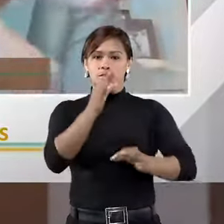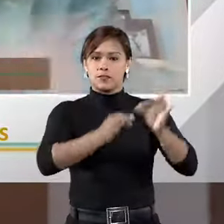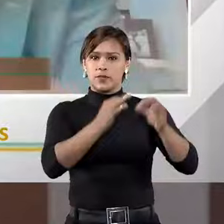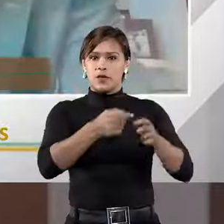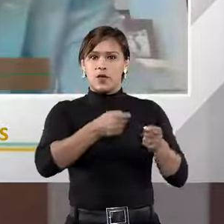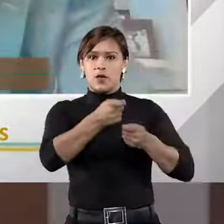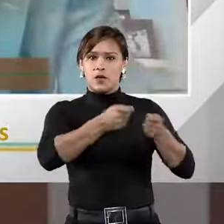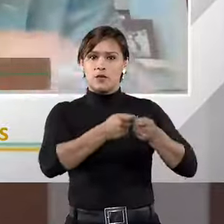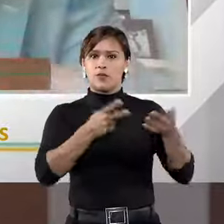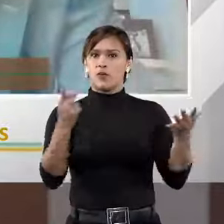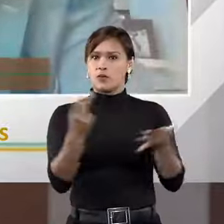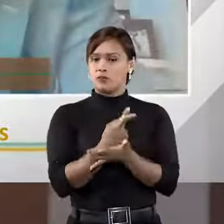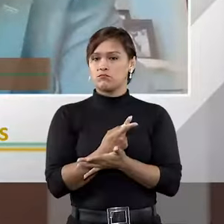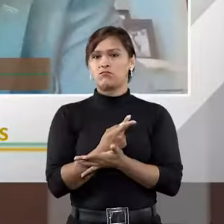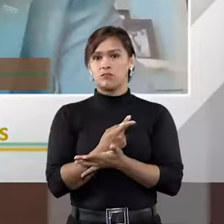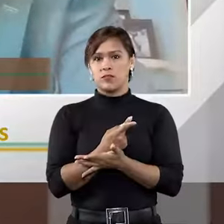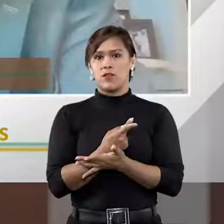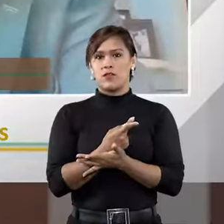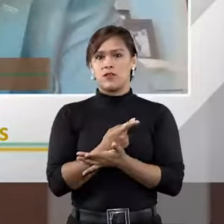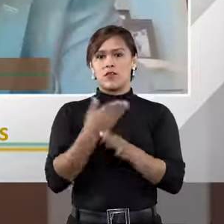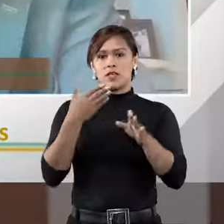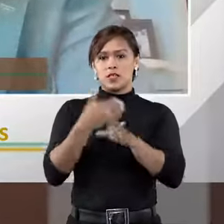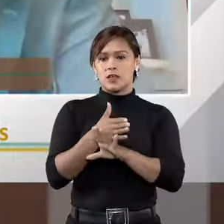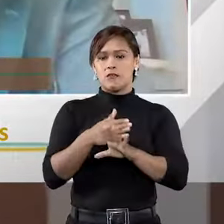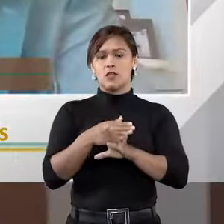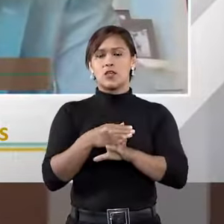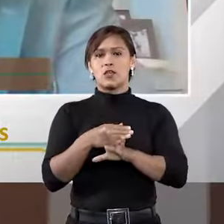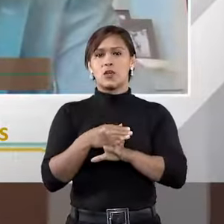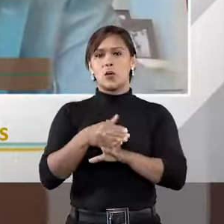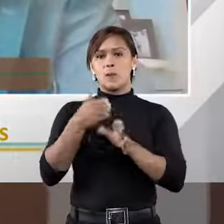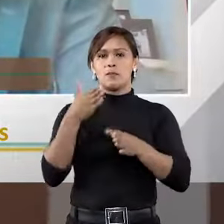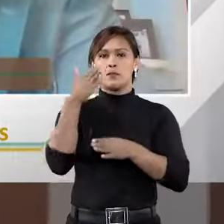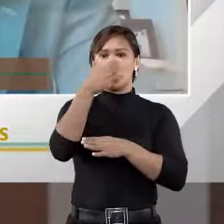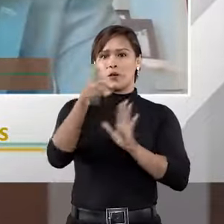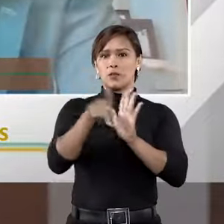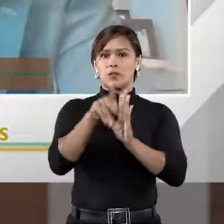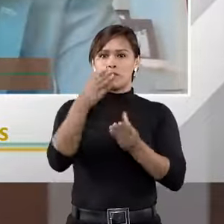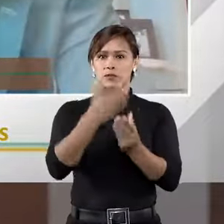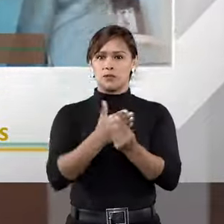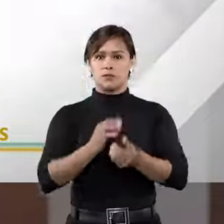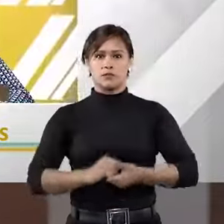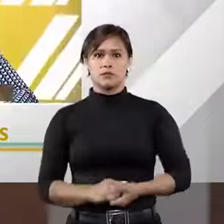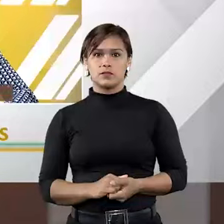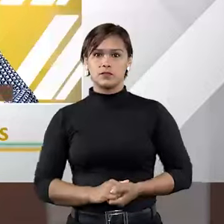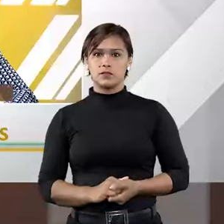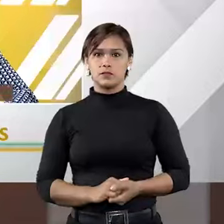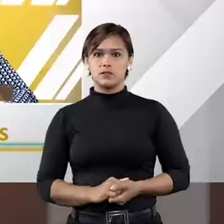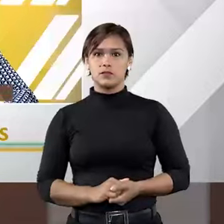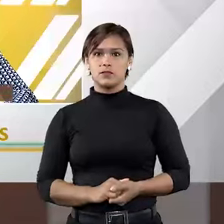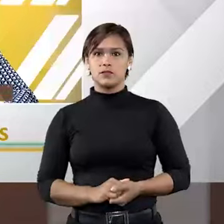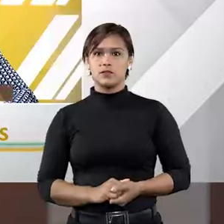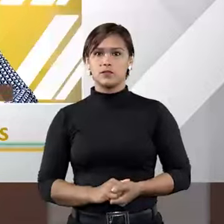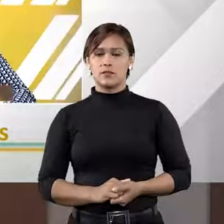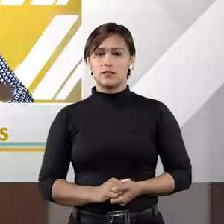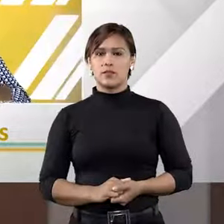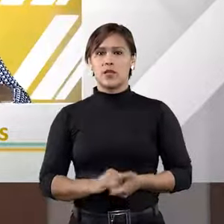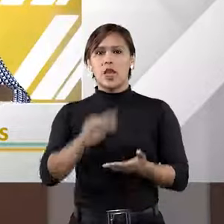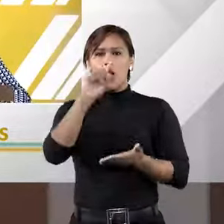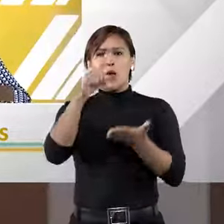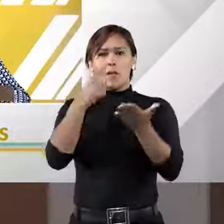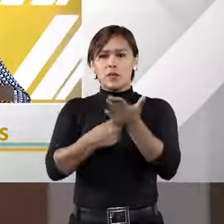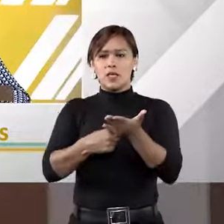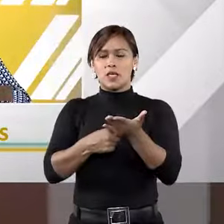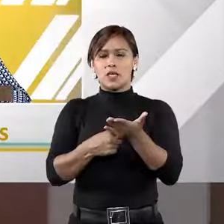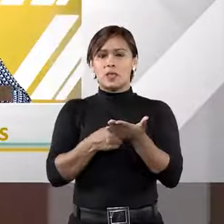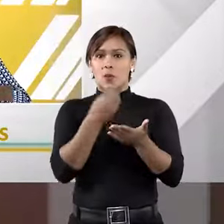árbitro quando isso estiver no, tiver sido considerado promérito da causa. tanto a aplicação quanto a má